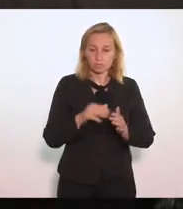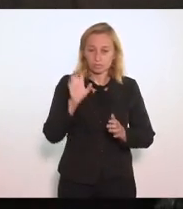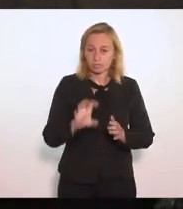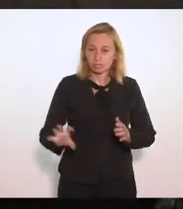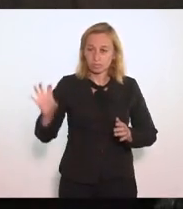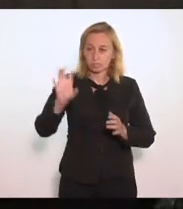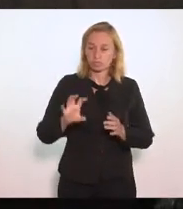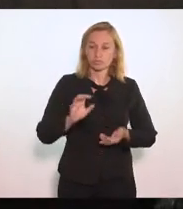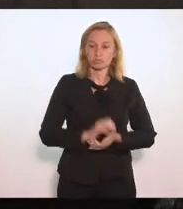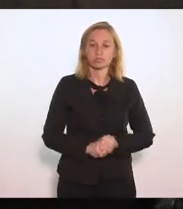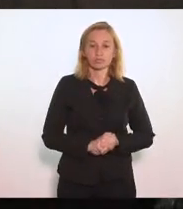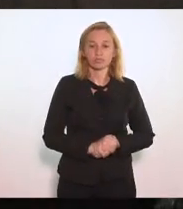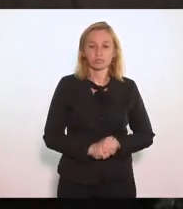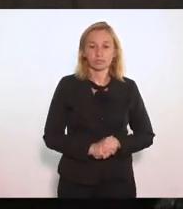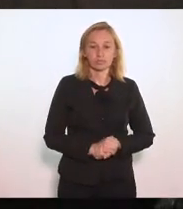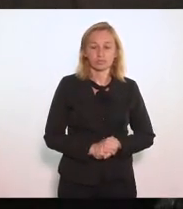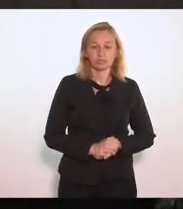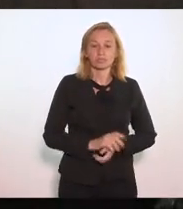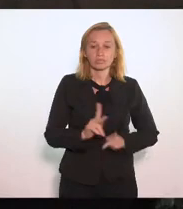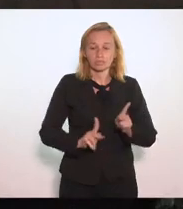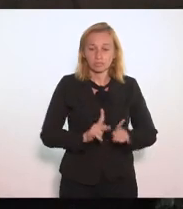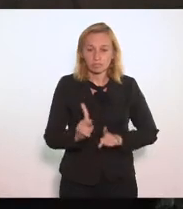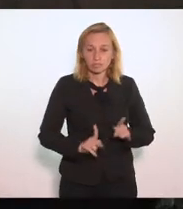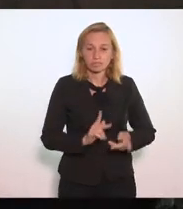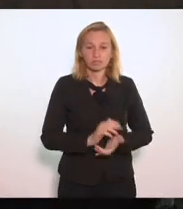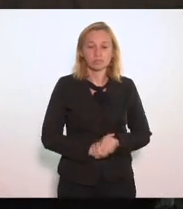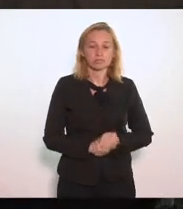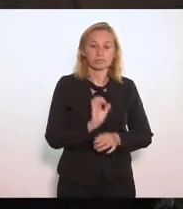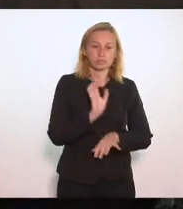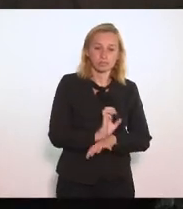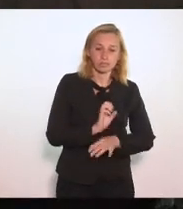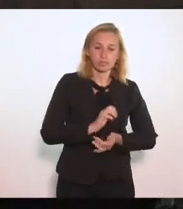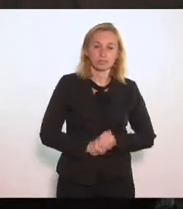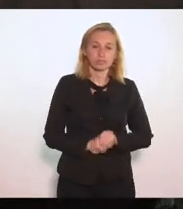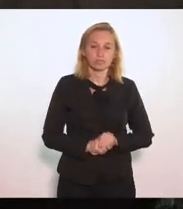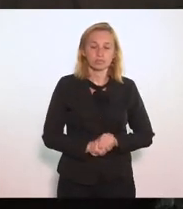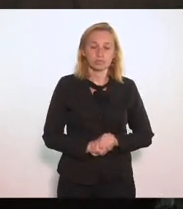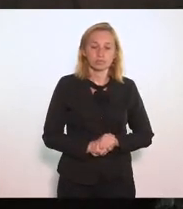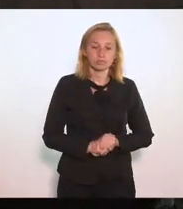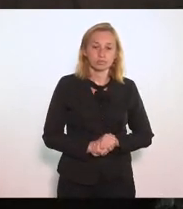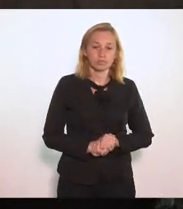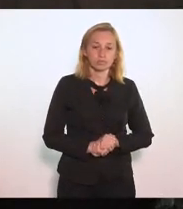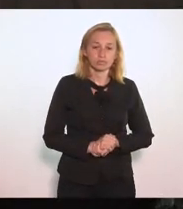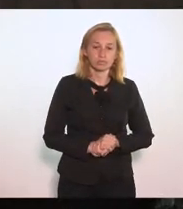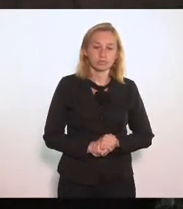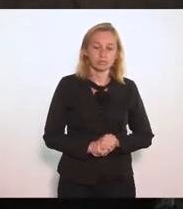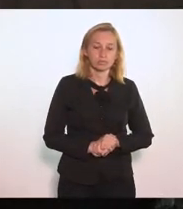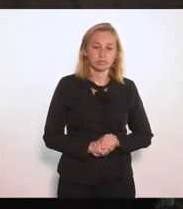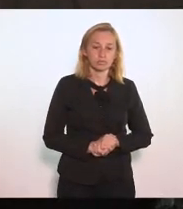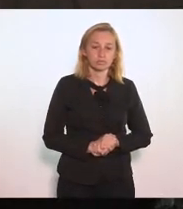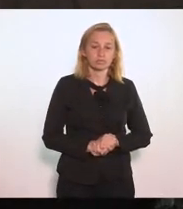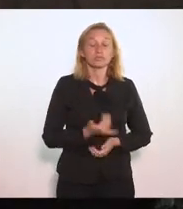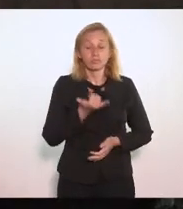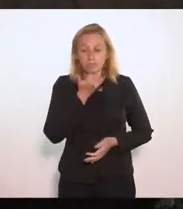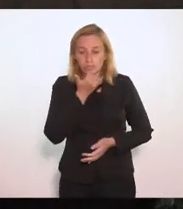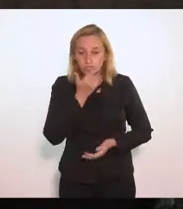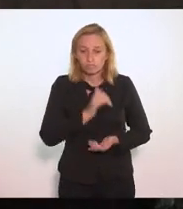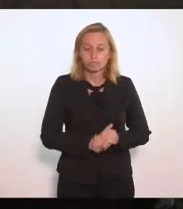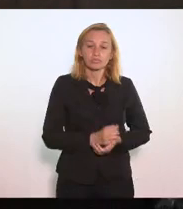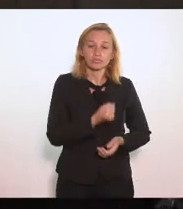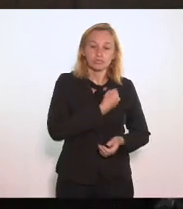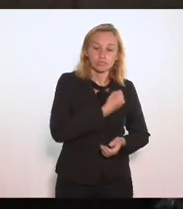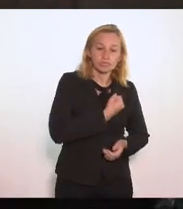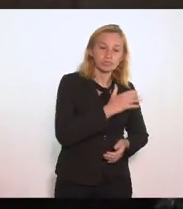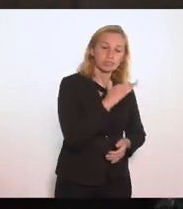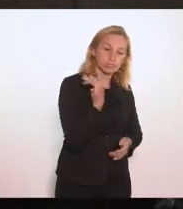Confrontando A população Do estado Com Perdão Confrontando o número De